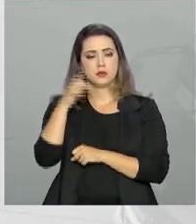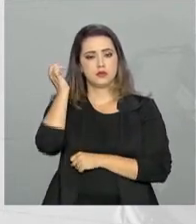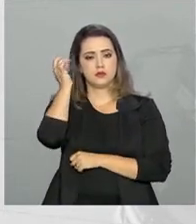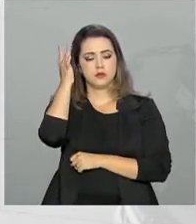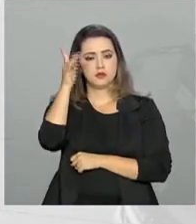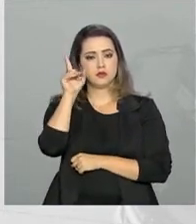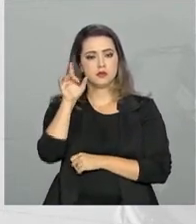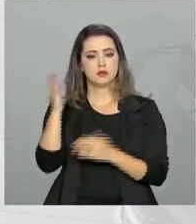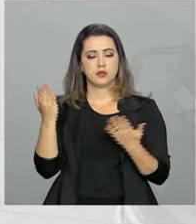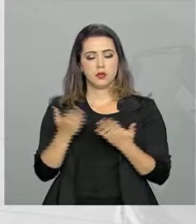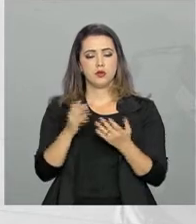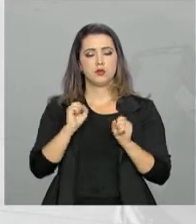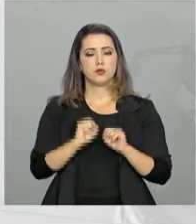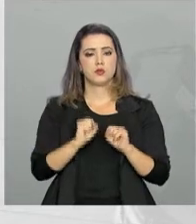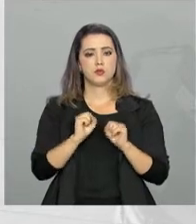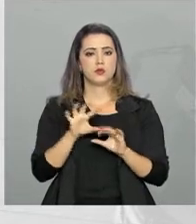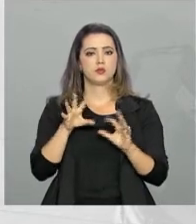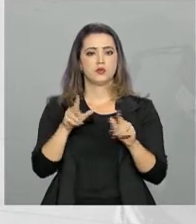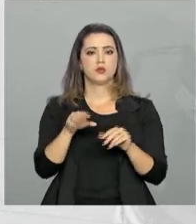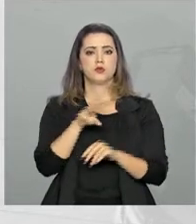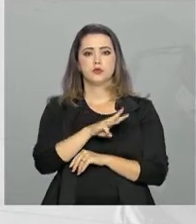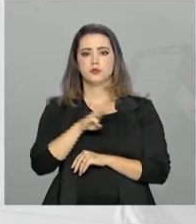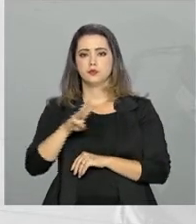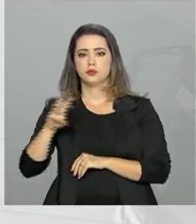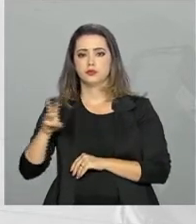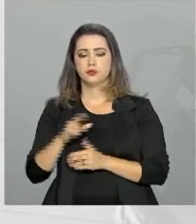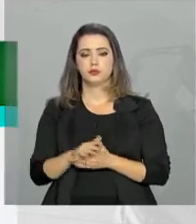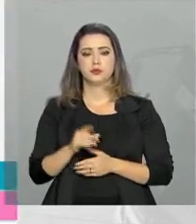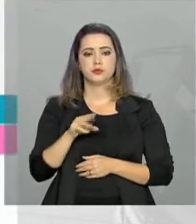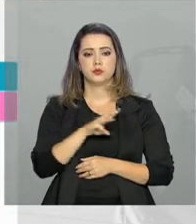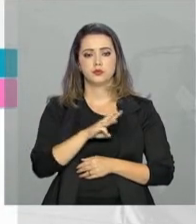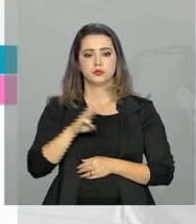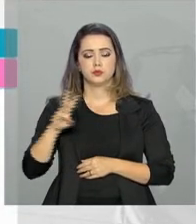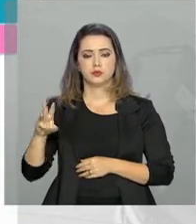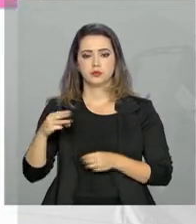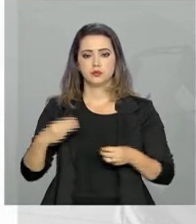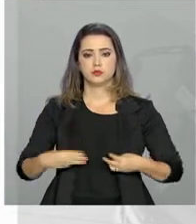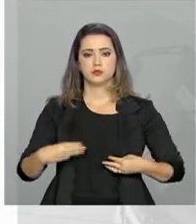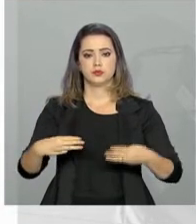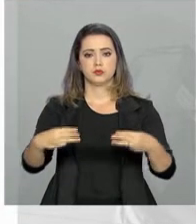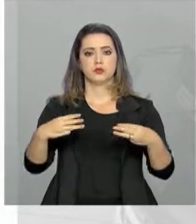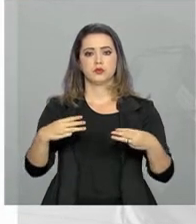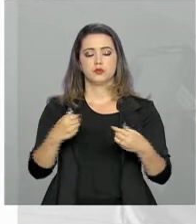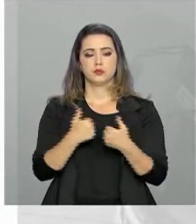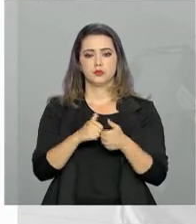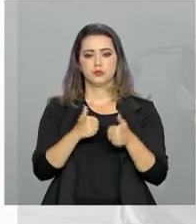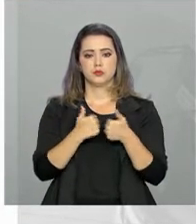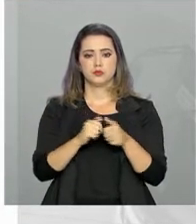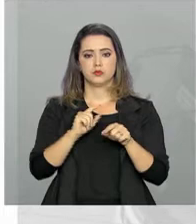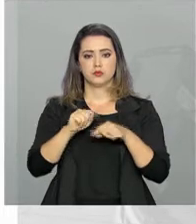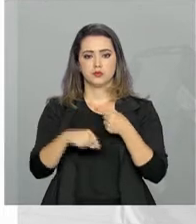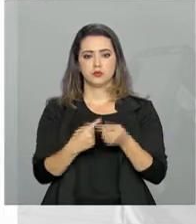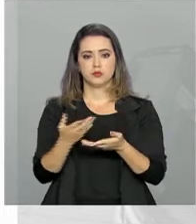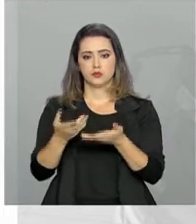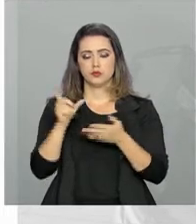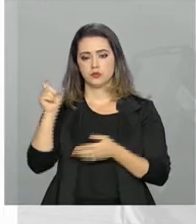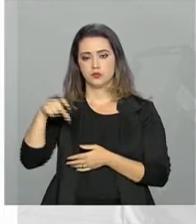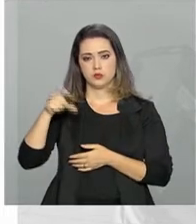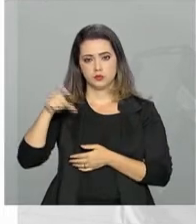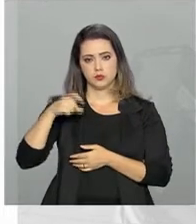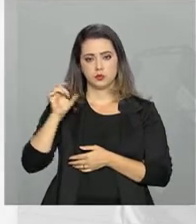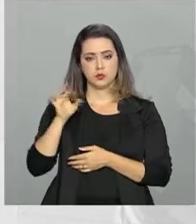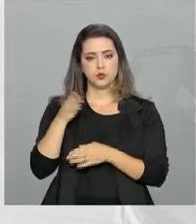fácil. E agora pode ser feito todo pela internet, no site do Ministério dos Transportes. Depois de receber o cartão,